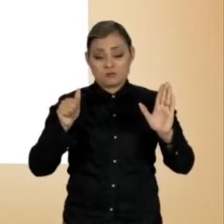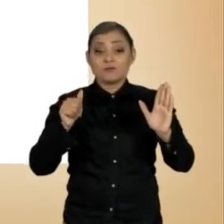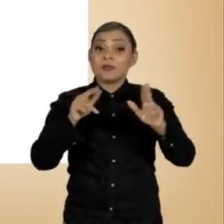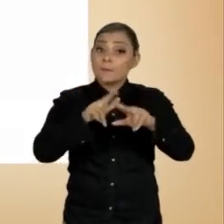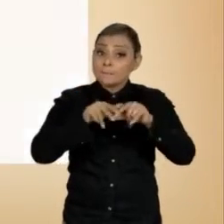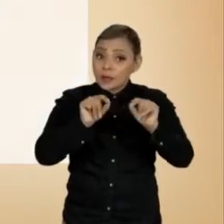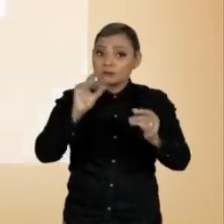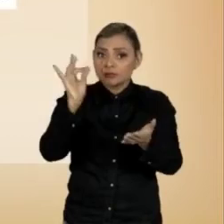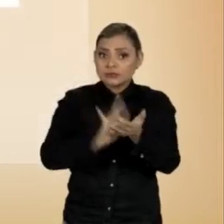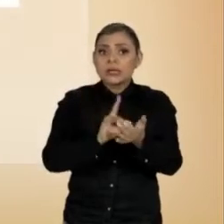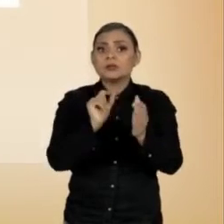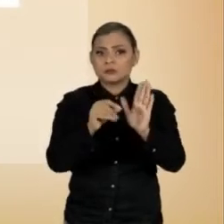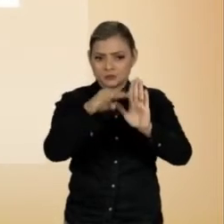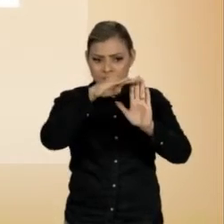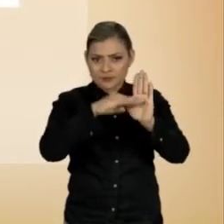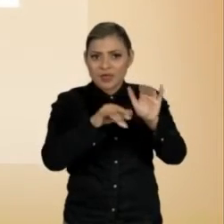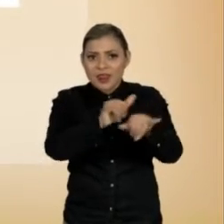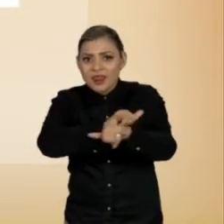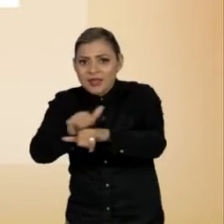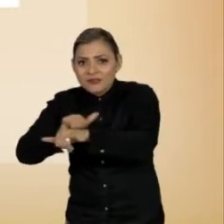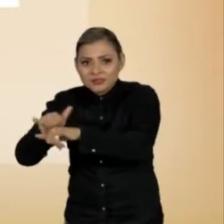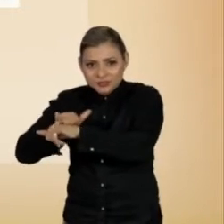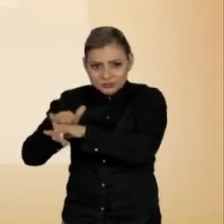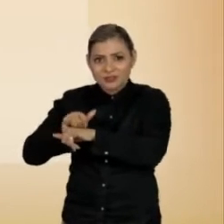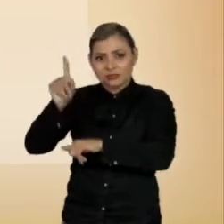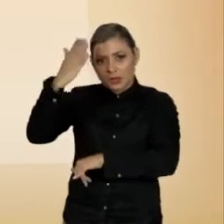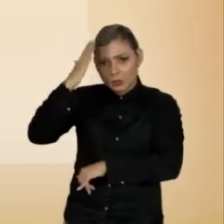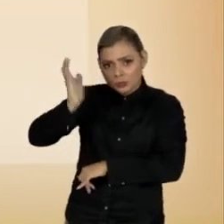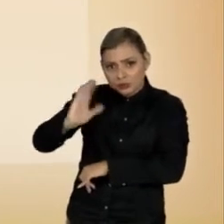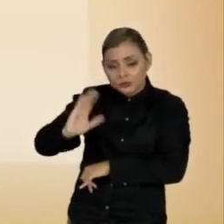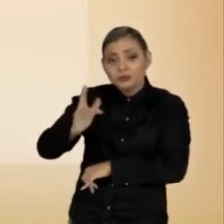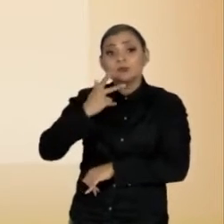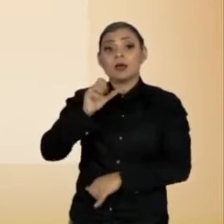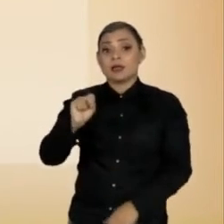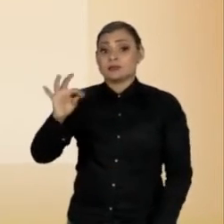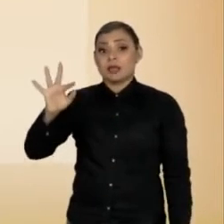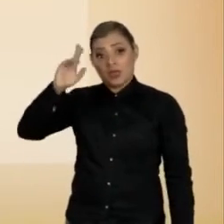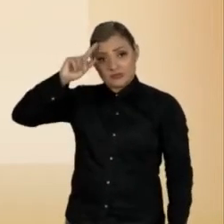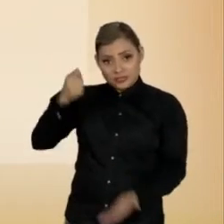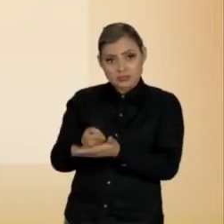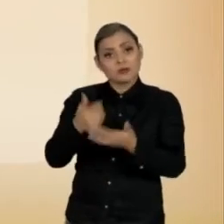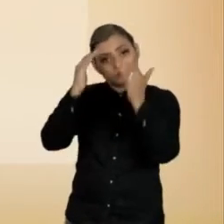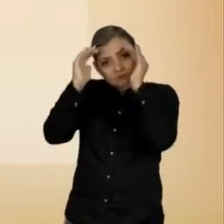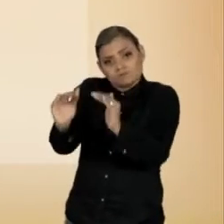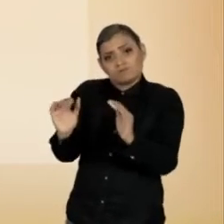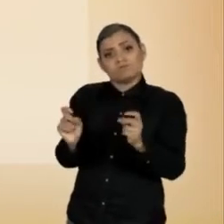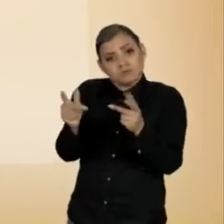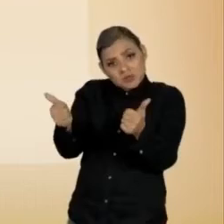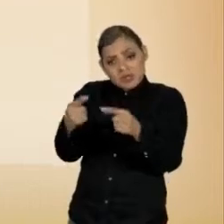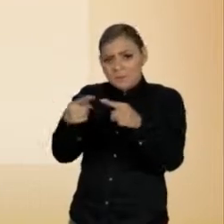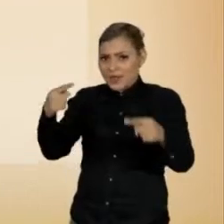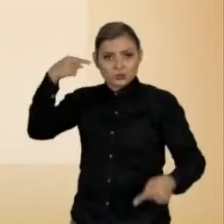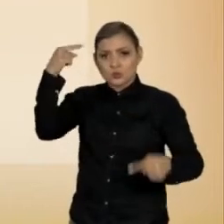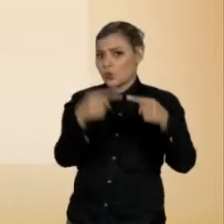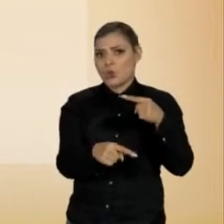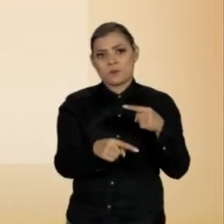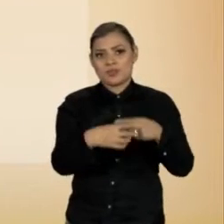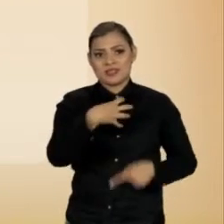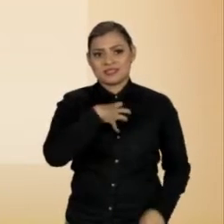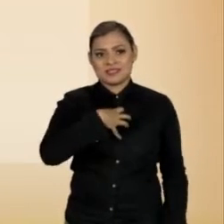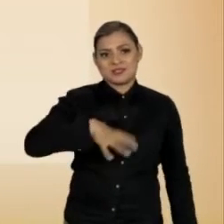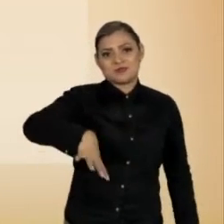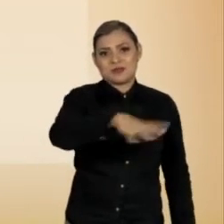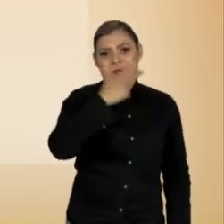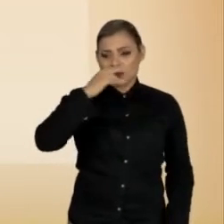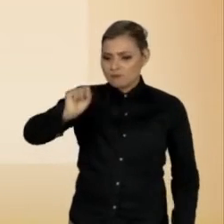Também em nota, a Força-Tarefa da Lava Jato em Curitiba disse que a decisão do Supremo deve ser respeitada, mas ela está em dissonância com o sentimento